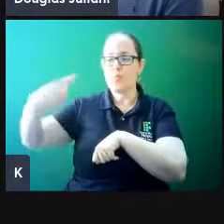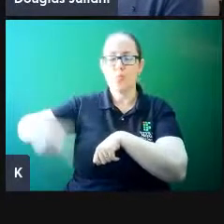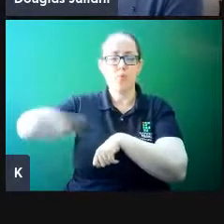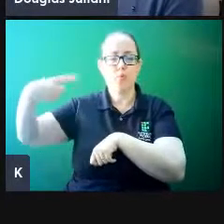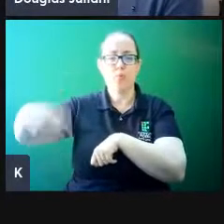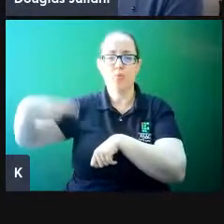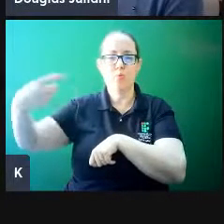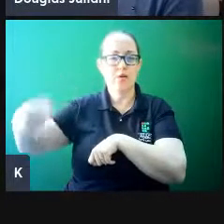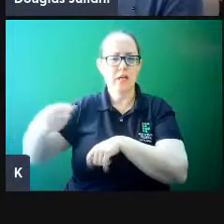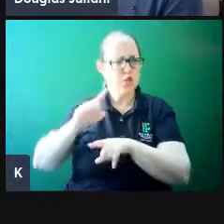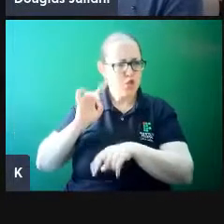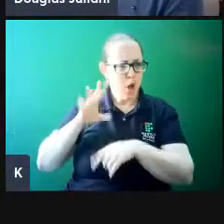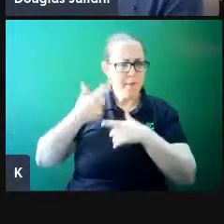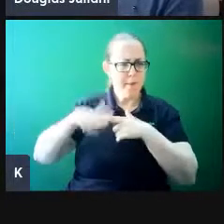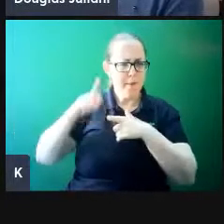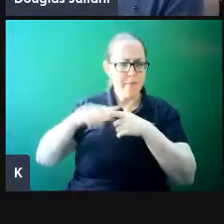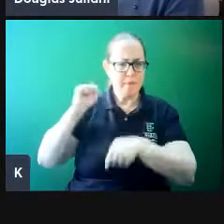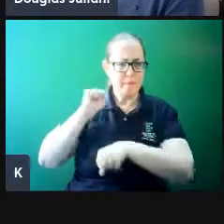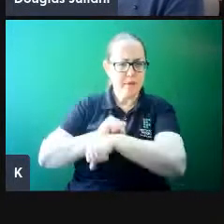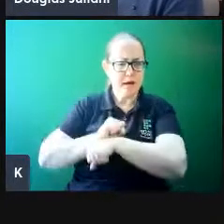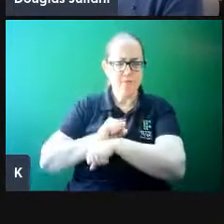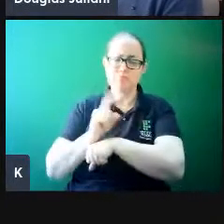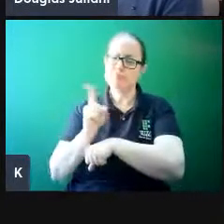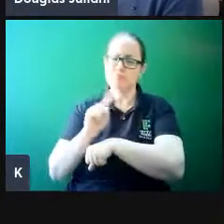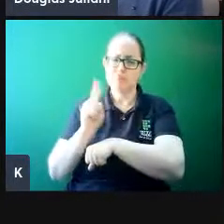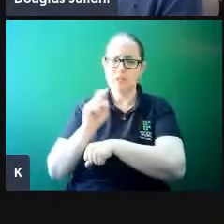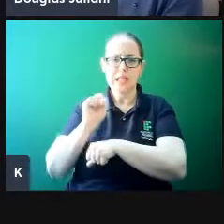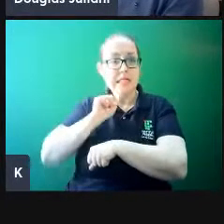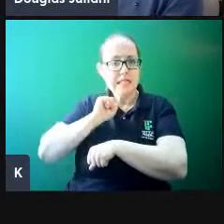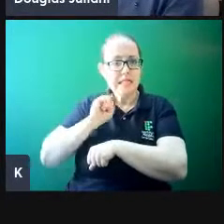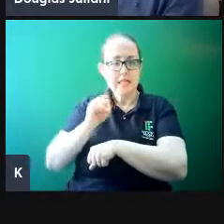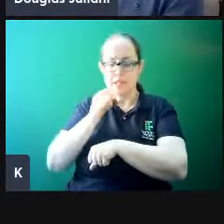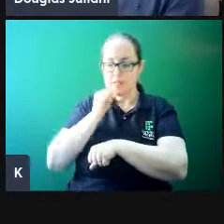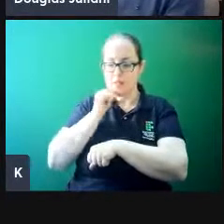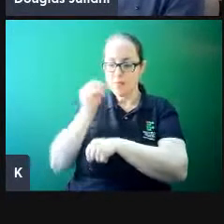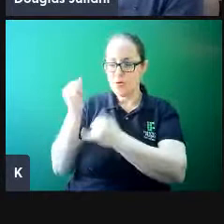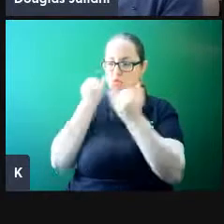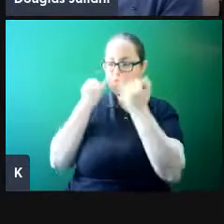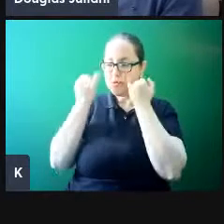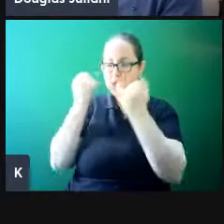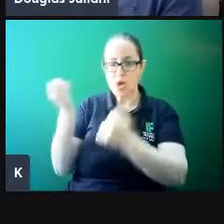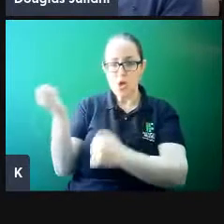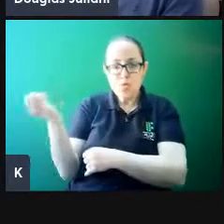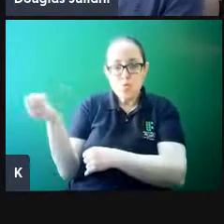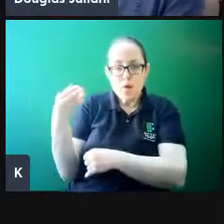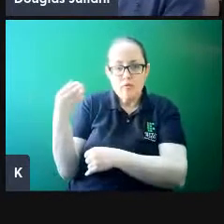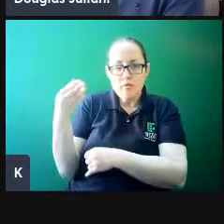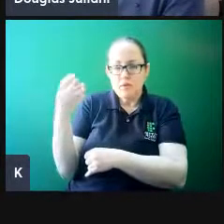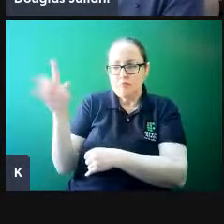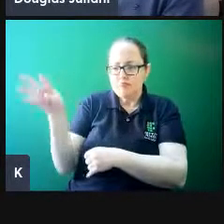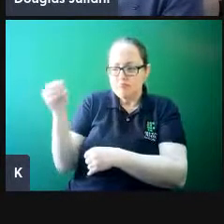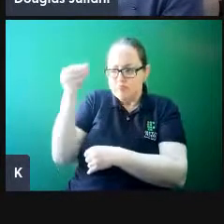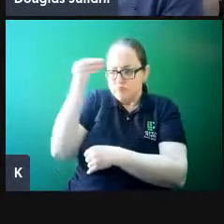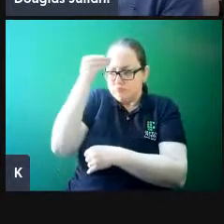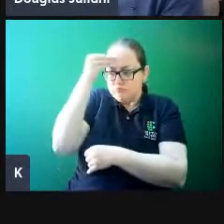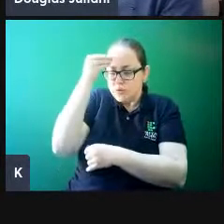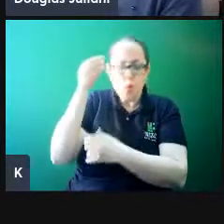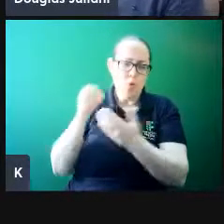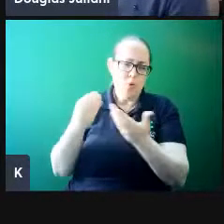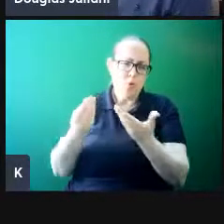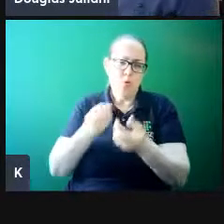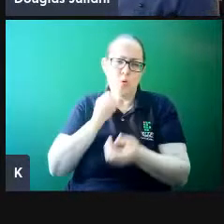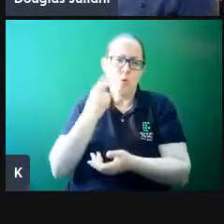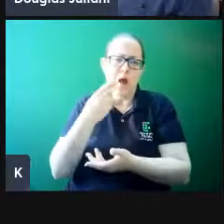está danificado, mas à medida que a gente recebe uma nova informação, recebe um novo estímulo ou aprende alguma coisa